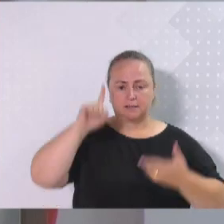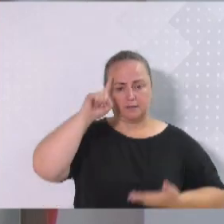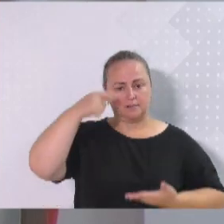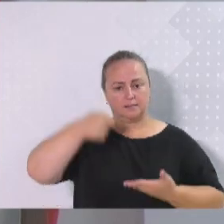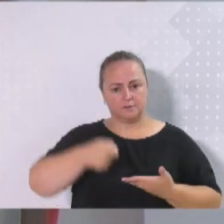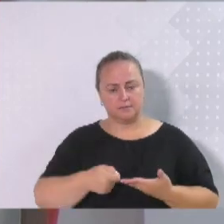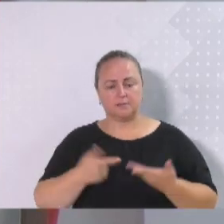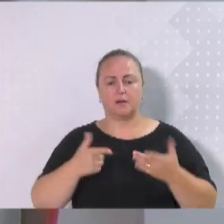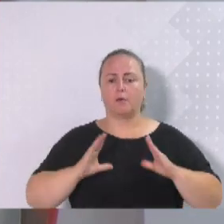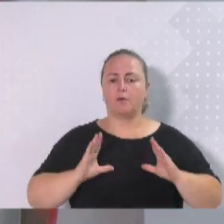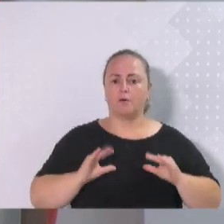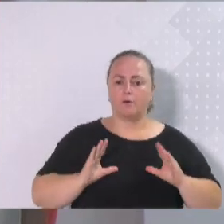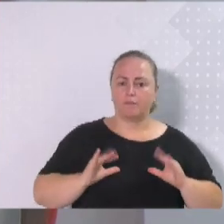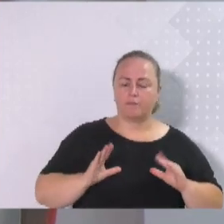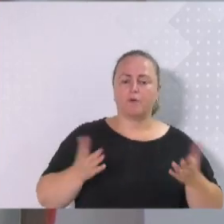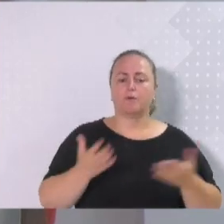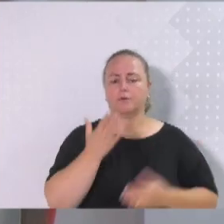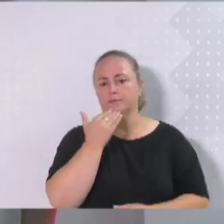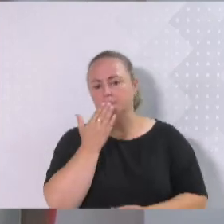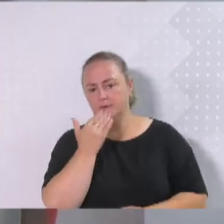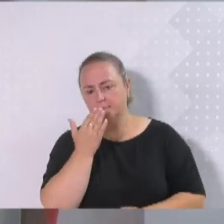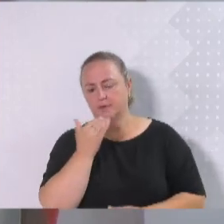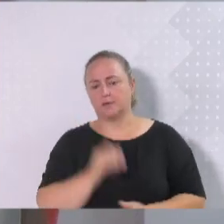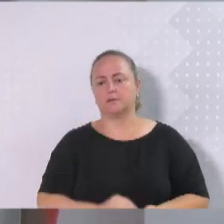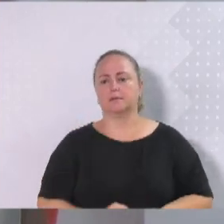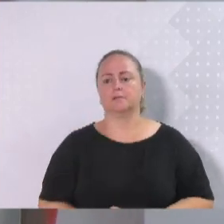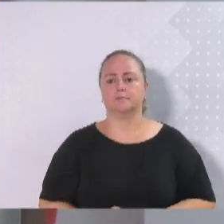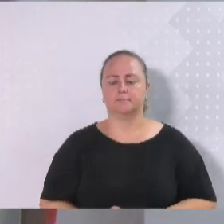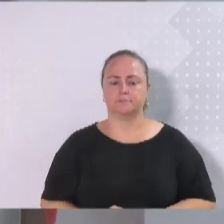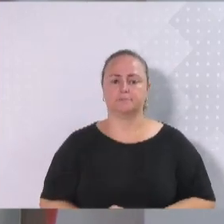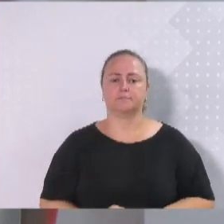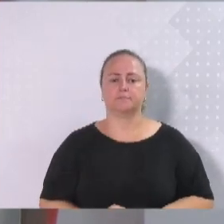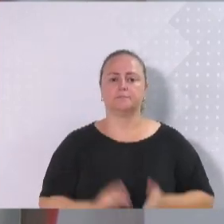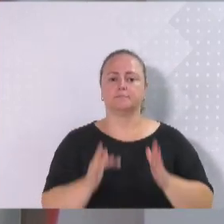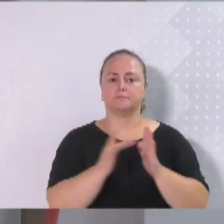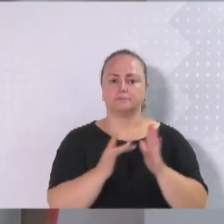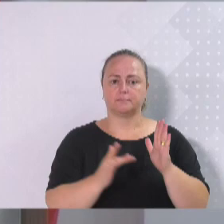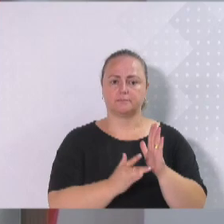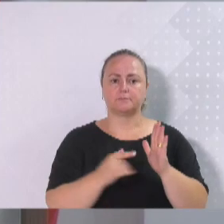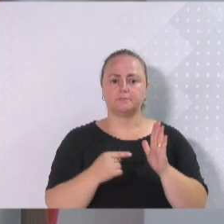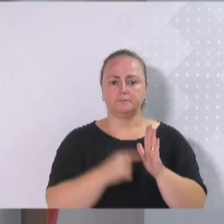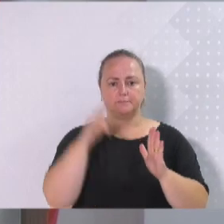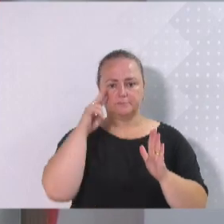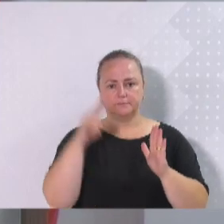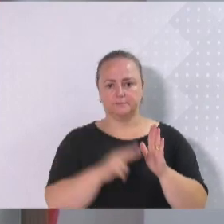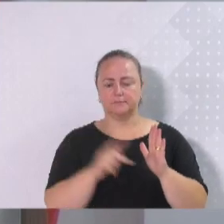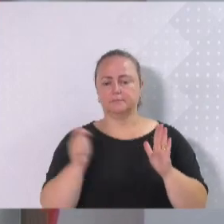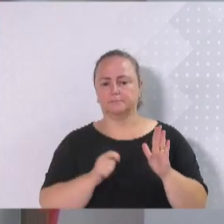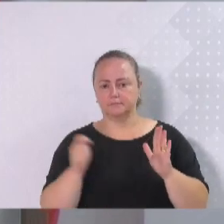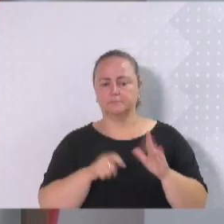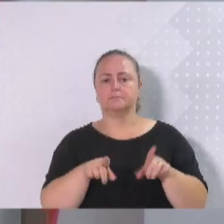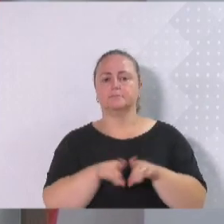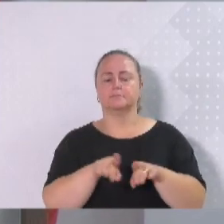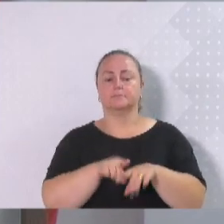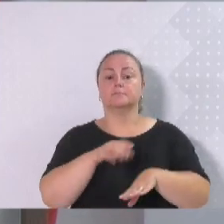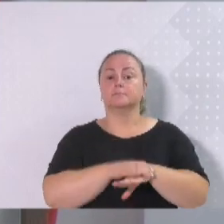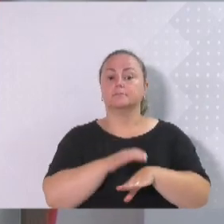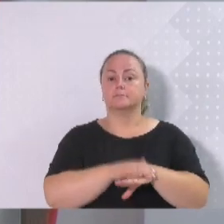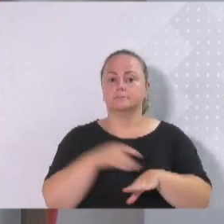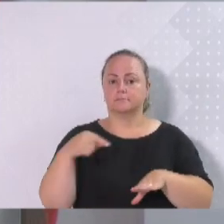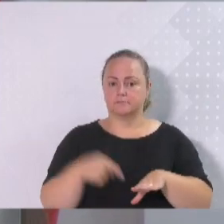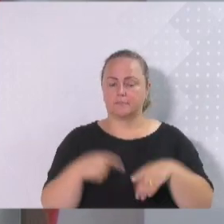conforto e ao alimento. Para que nossas pautas sejam, de fato, reconhecidas e realizadas, precisamos